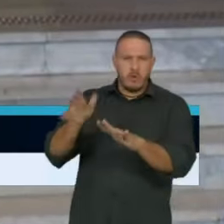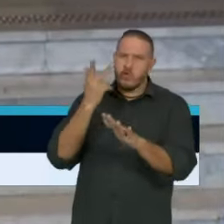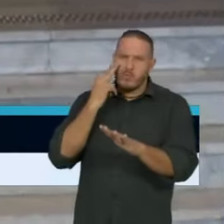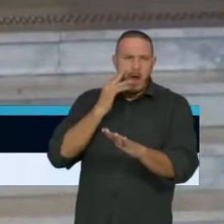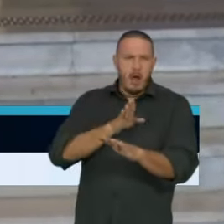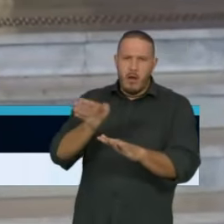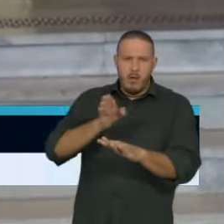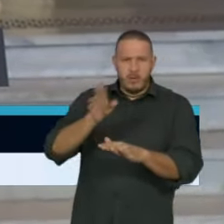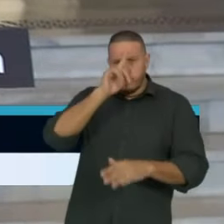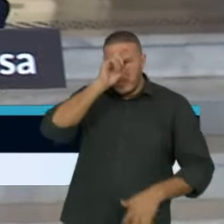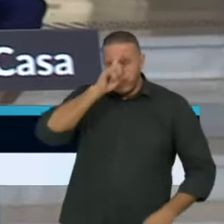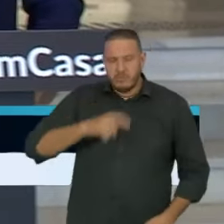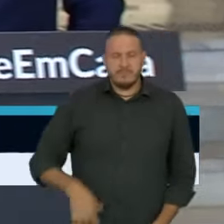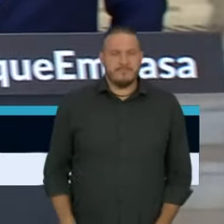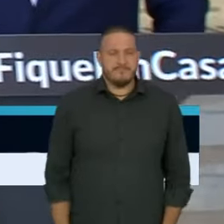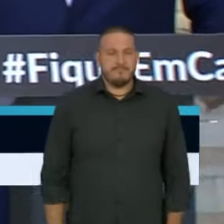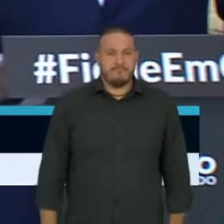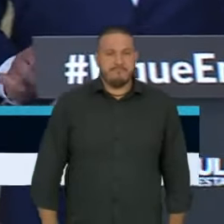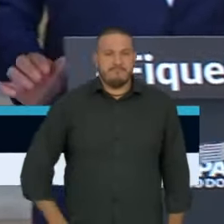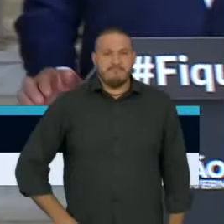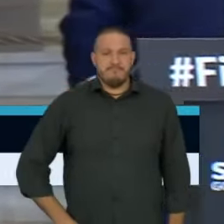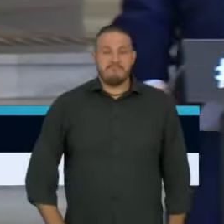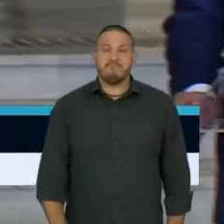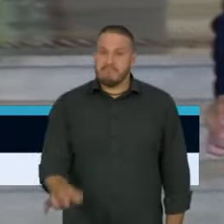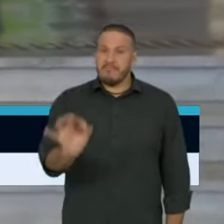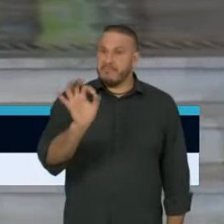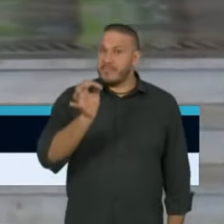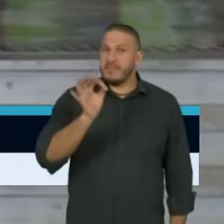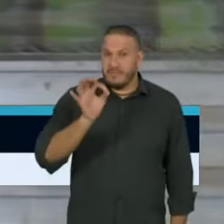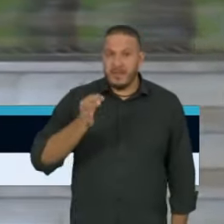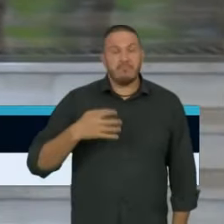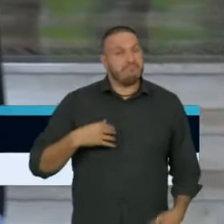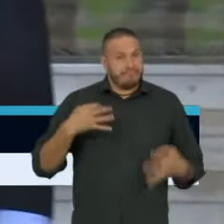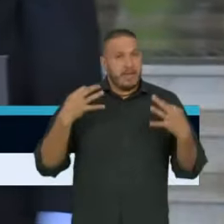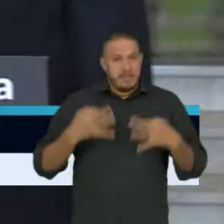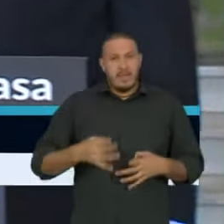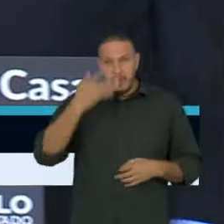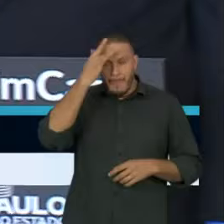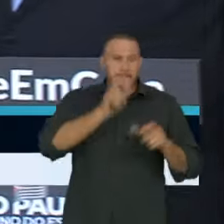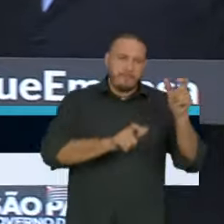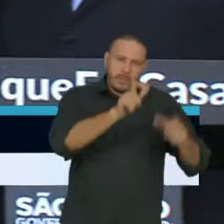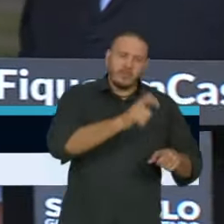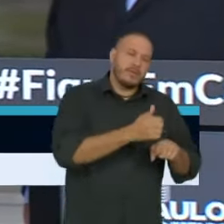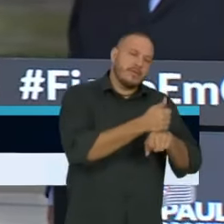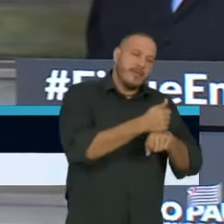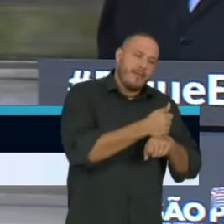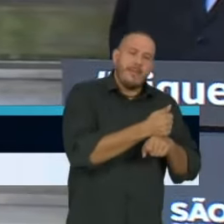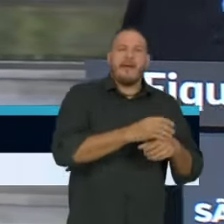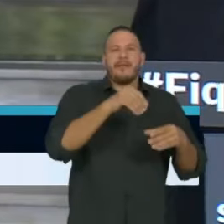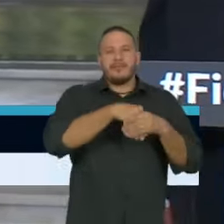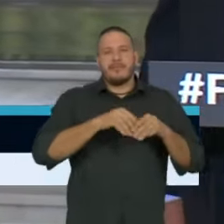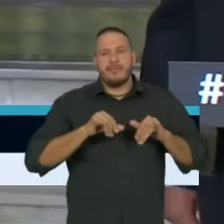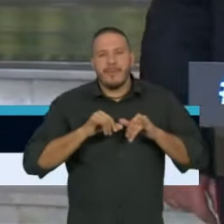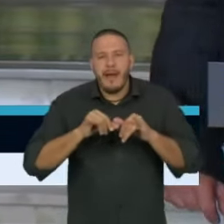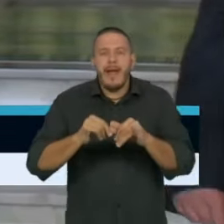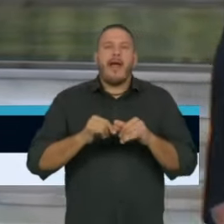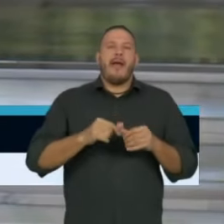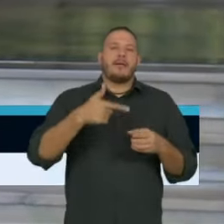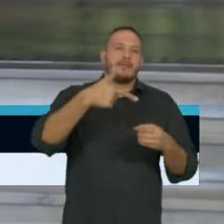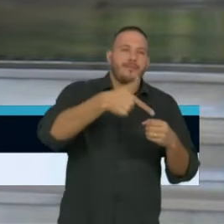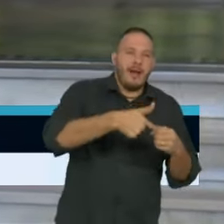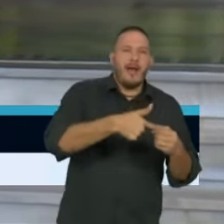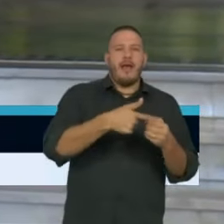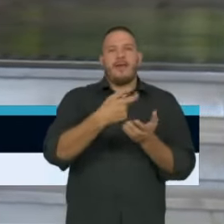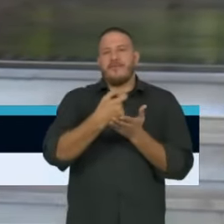Perfeito. É o alerta, assim como todas as áreas básicas, profissionais que trabalham em supermercados, mercados, postos de combustível,